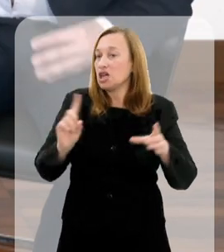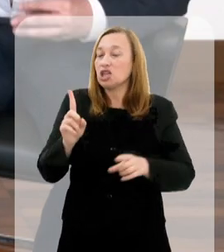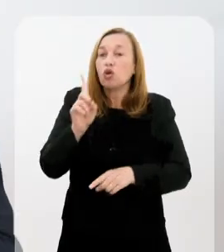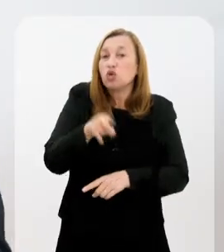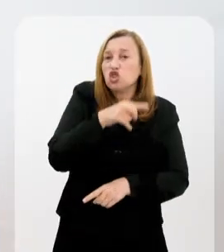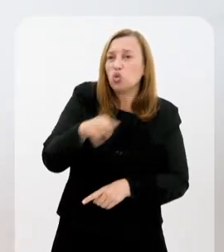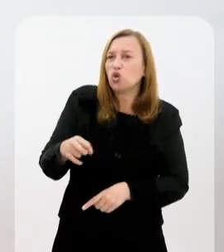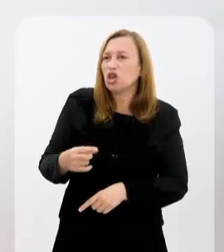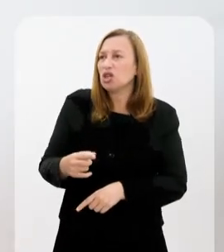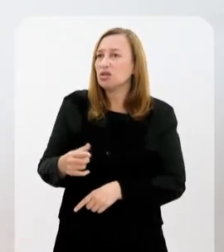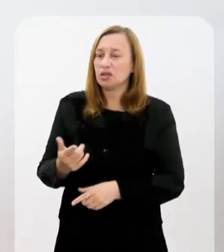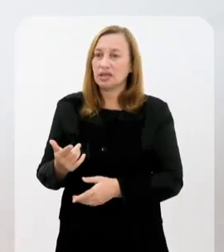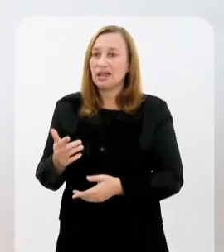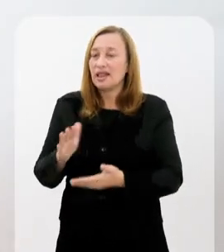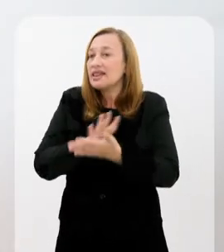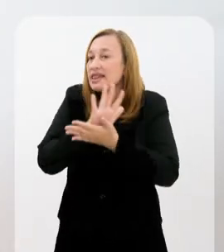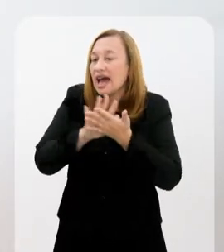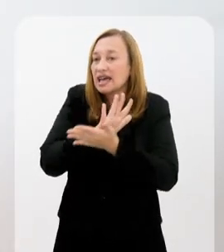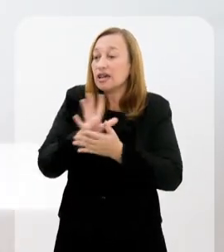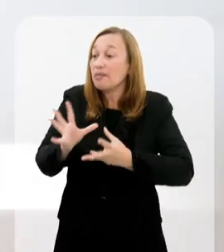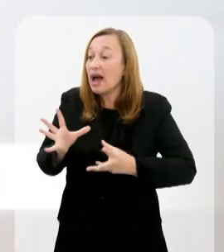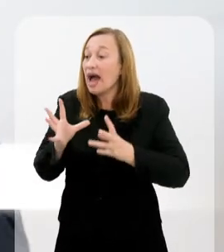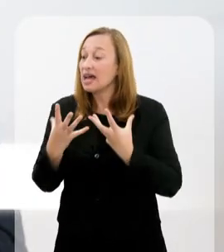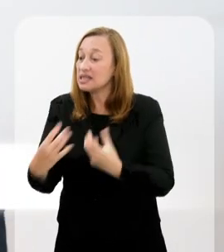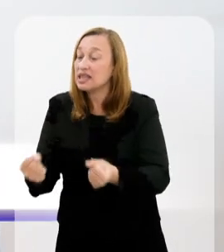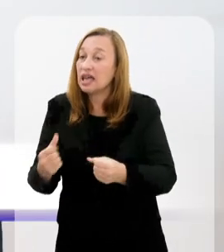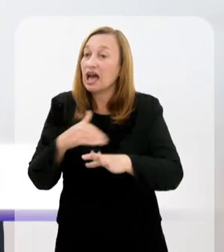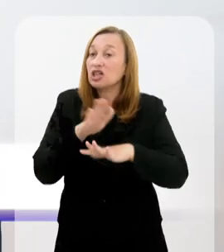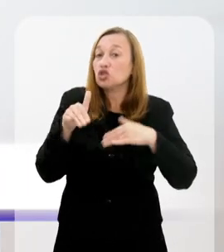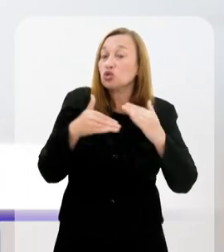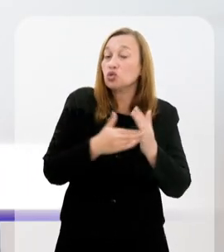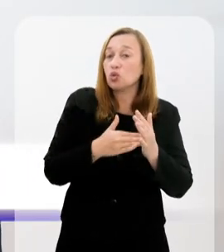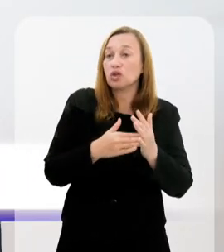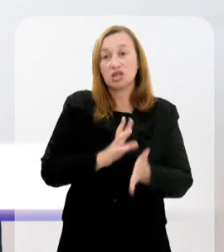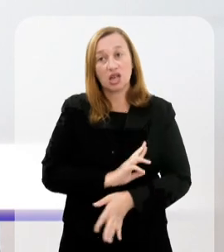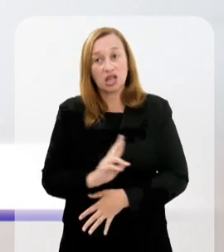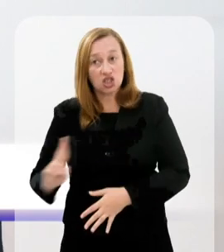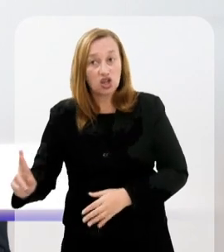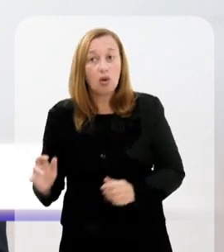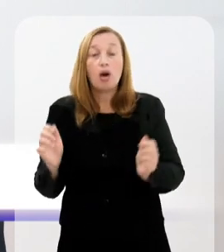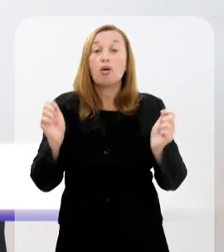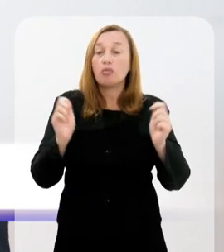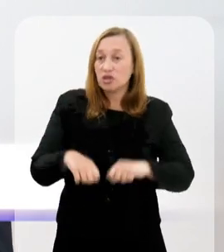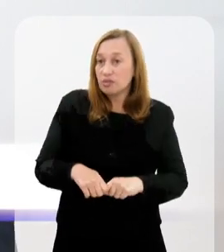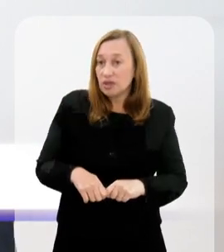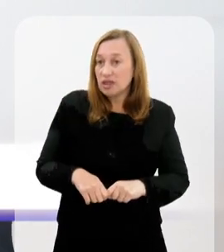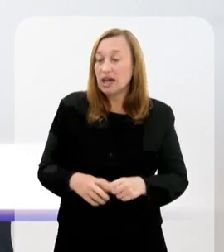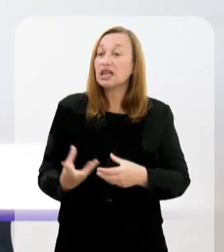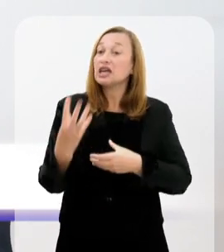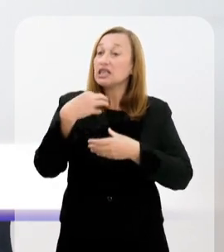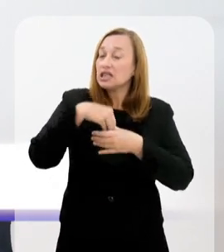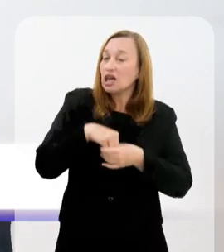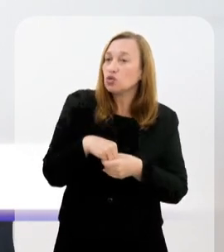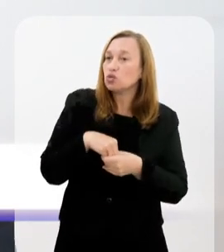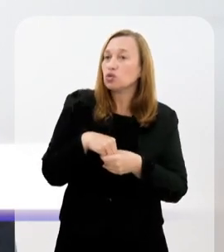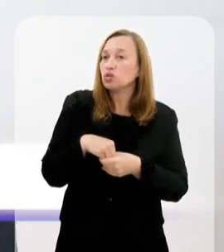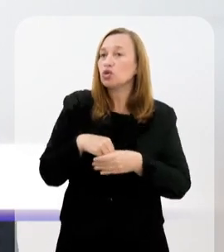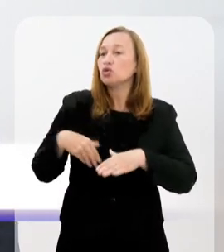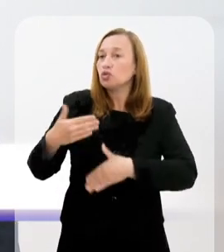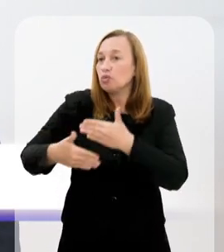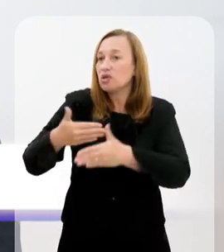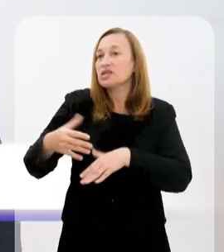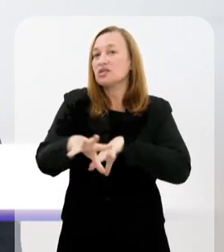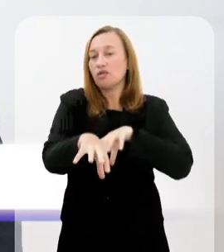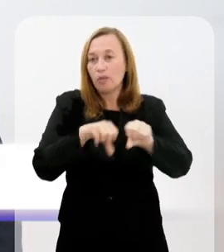educação que não exclui nenhuma religião, mas que possa agregar todas as possibilidades de religião dentro